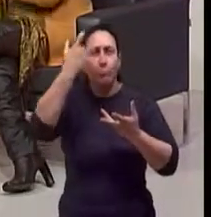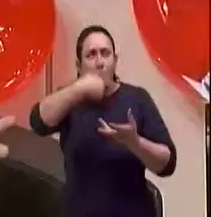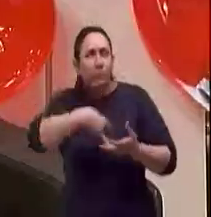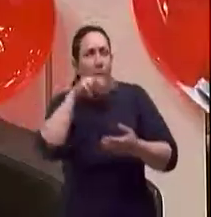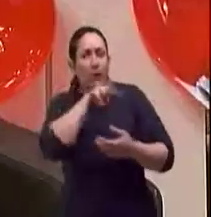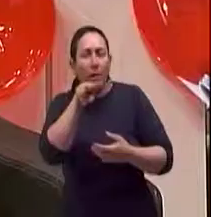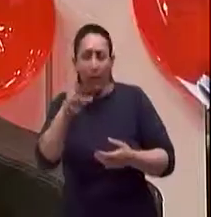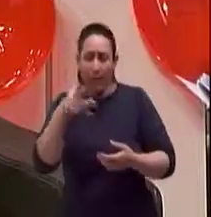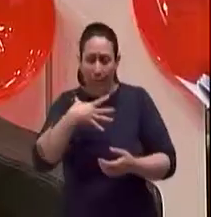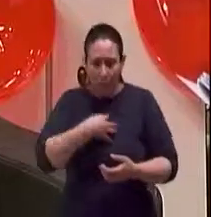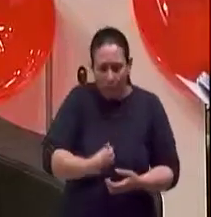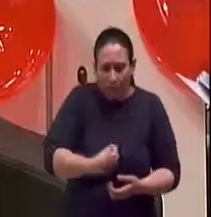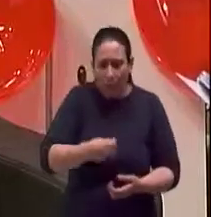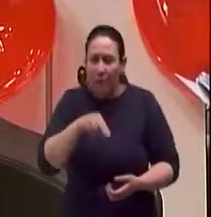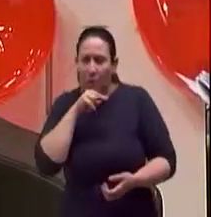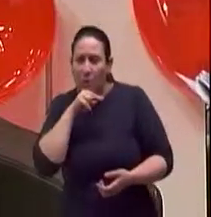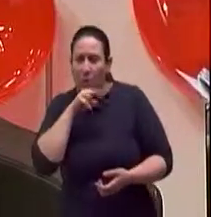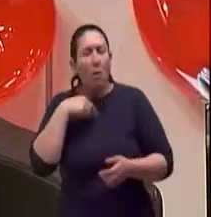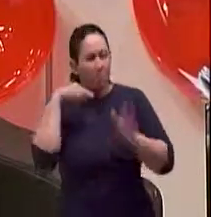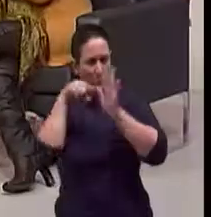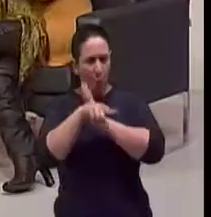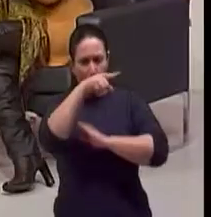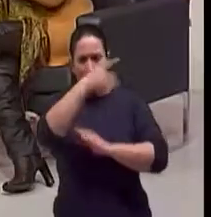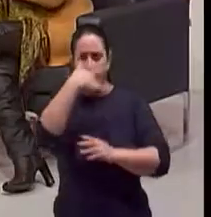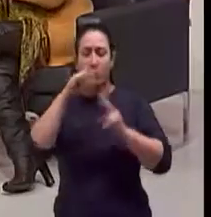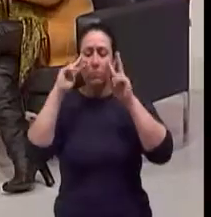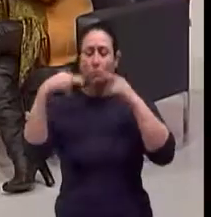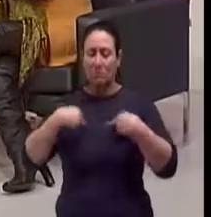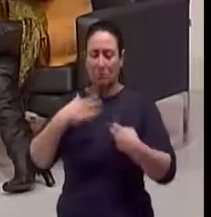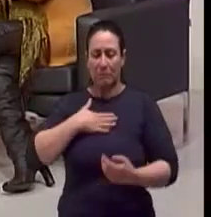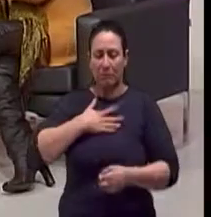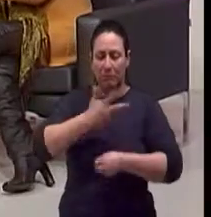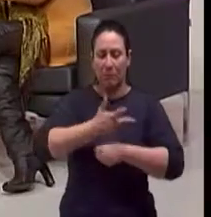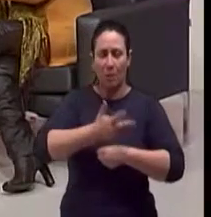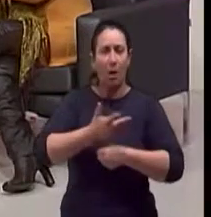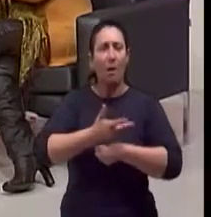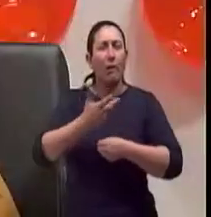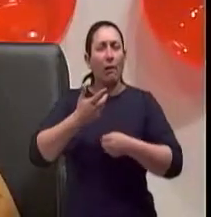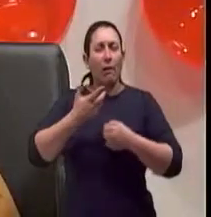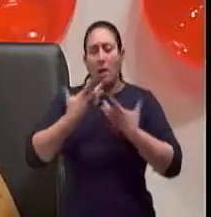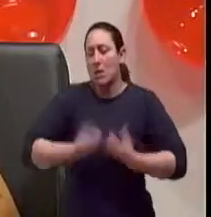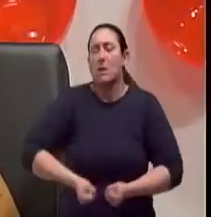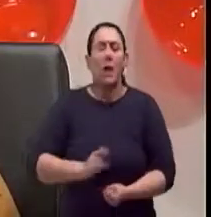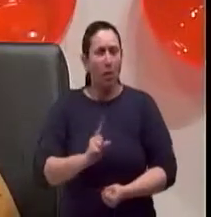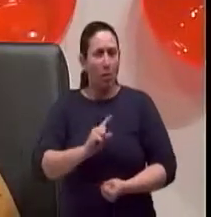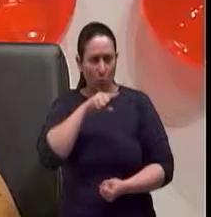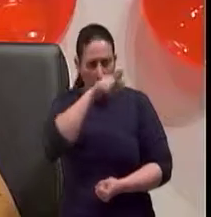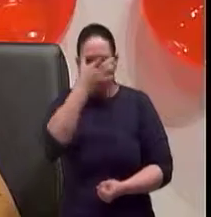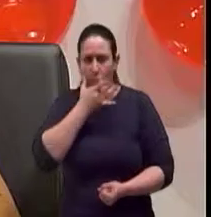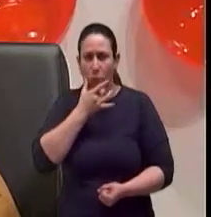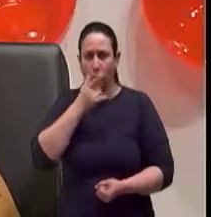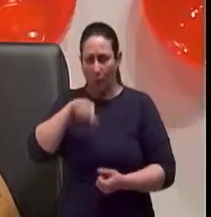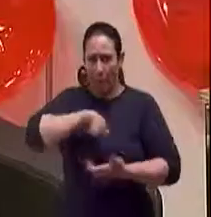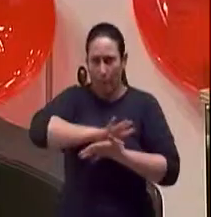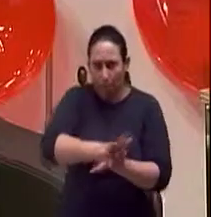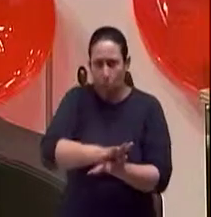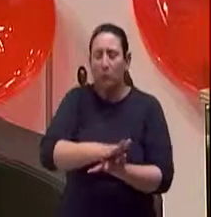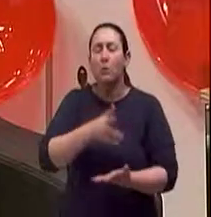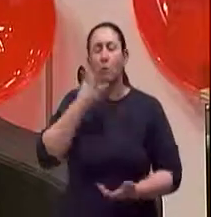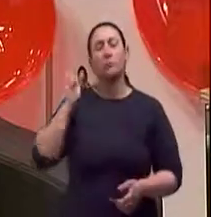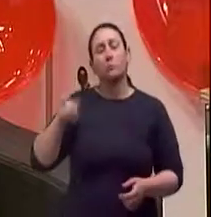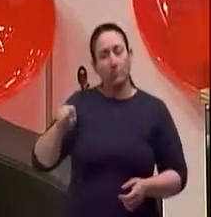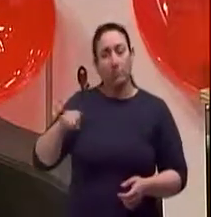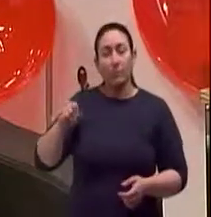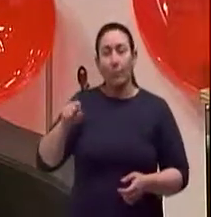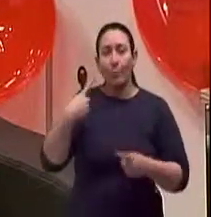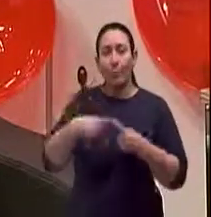filho, com E é autodiscriminação, tu consideras autodiscriminação quando o idoso diz assim, eu não quero aprender. Quando entra num limite,